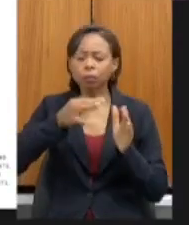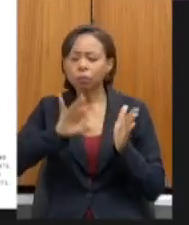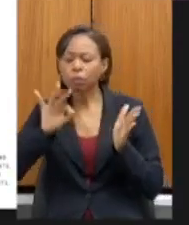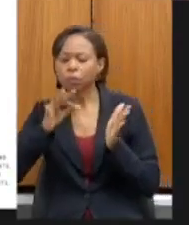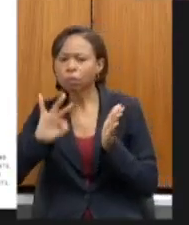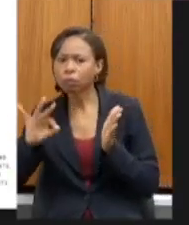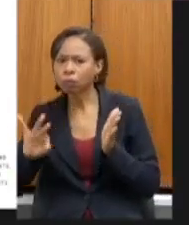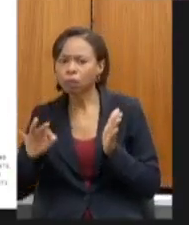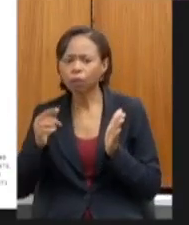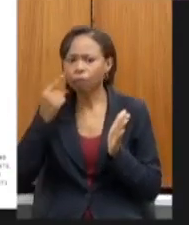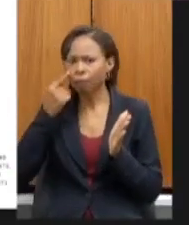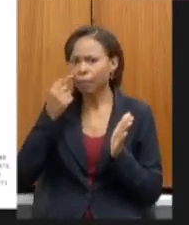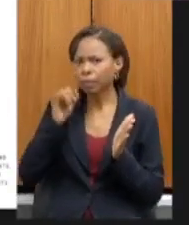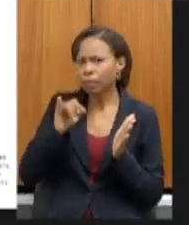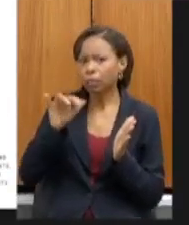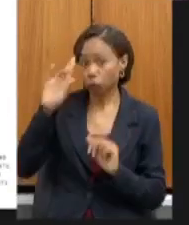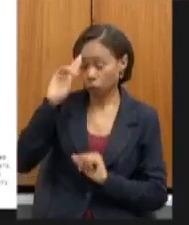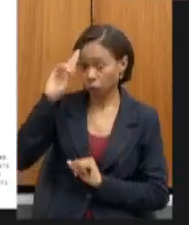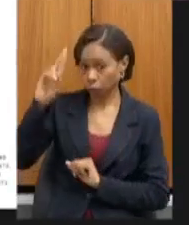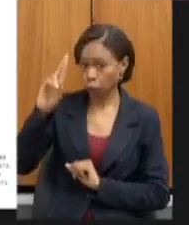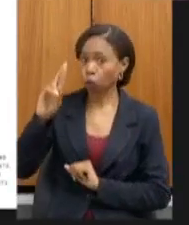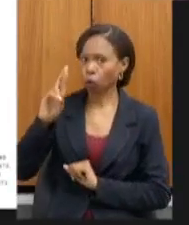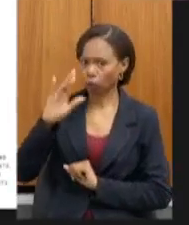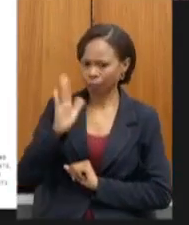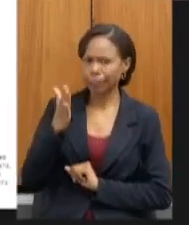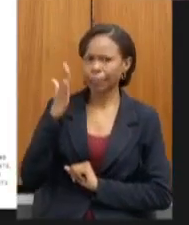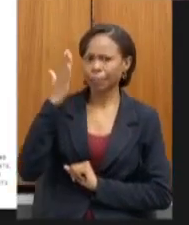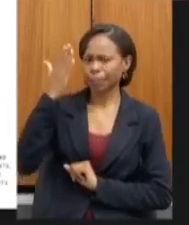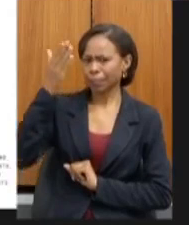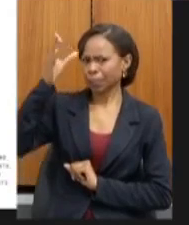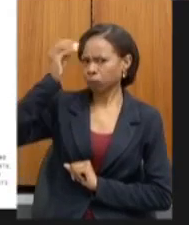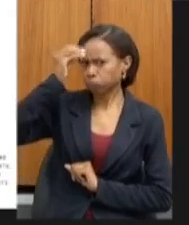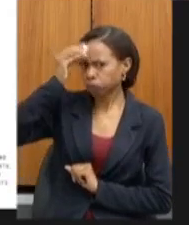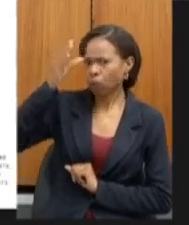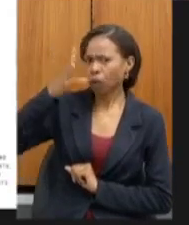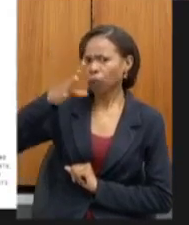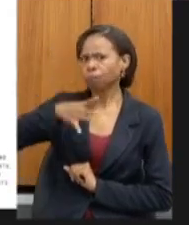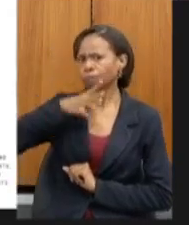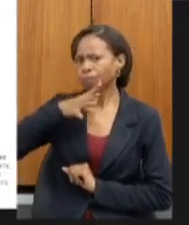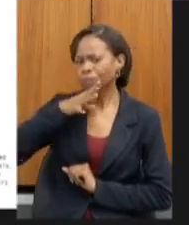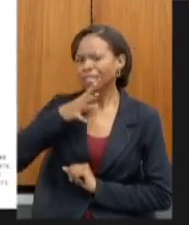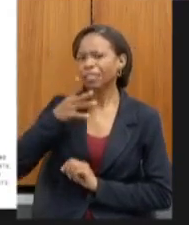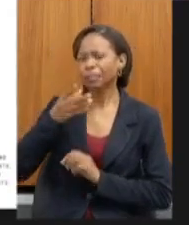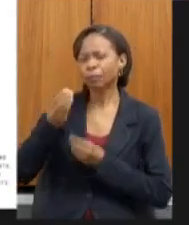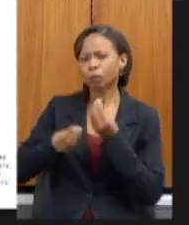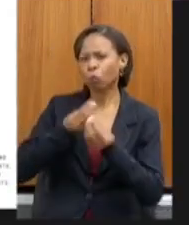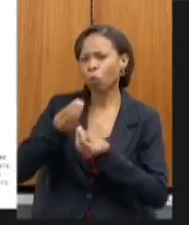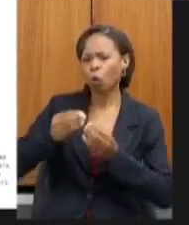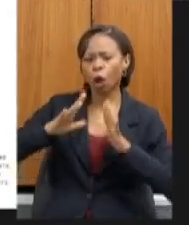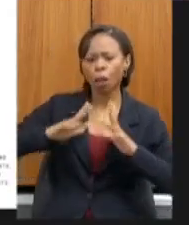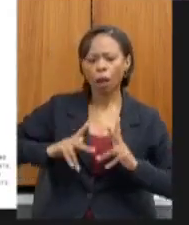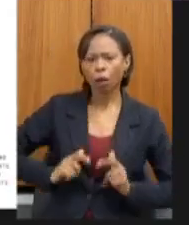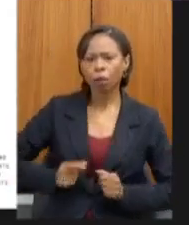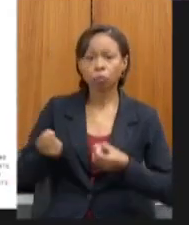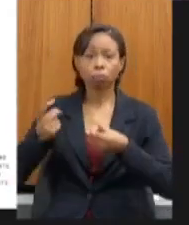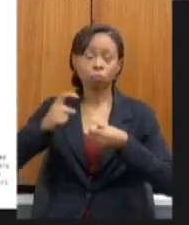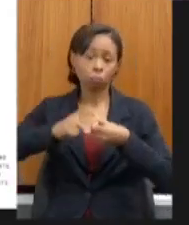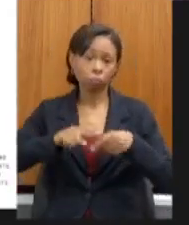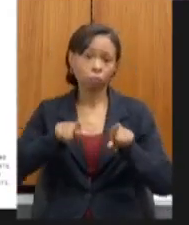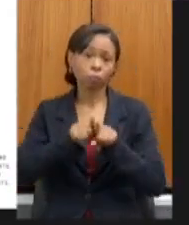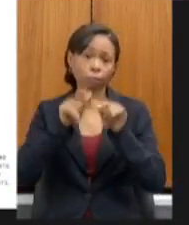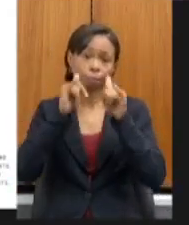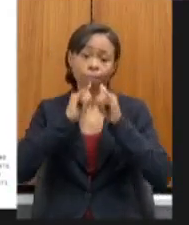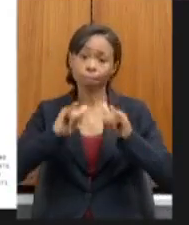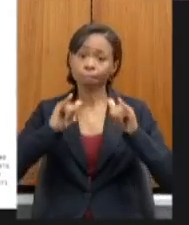comunicado que há todas as condições sanitárias também para esse retorno o anúncio foi feito também com base no